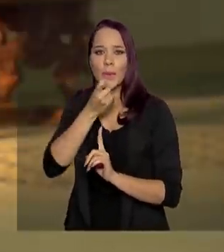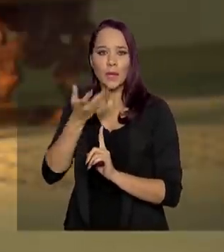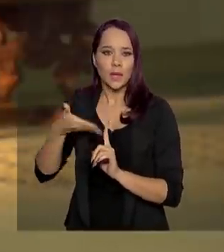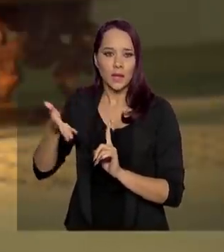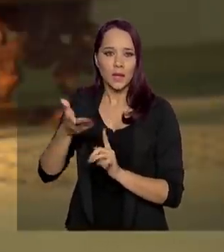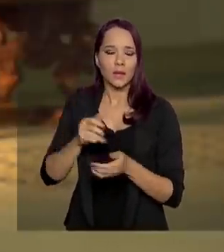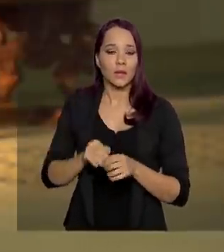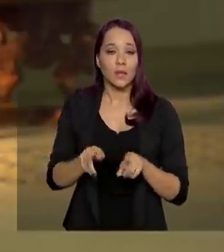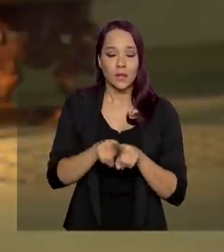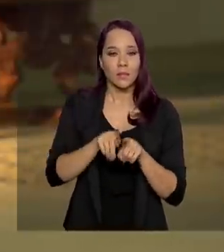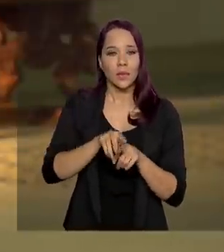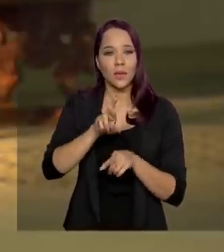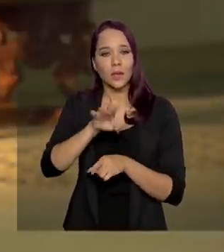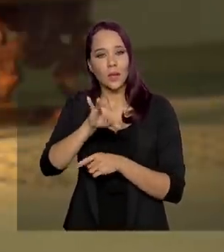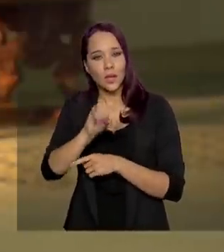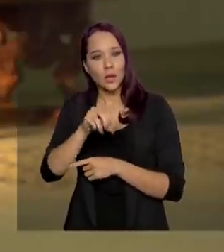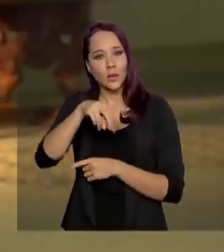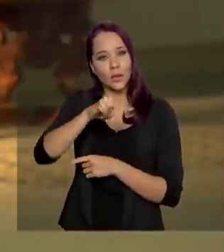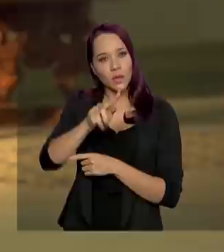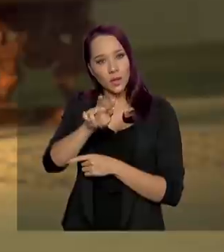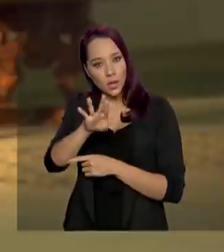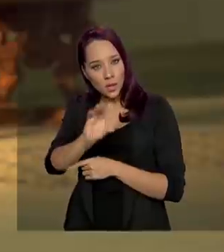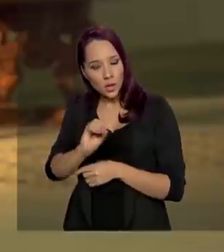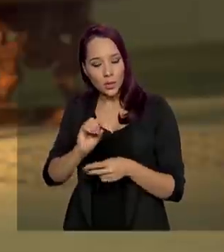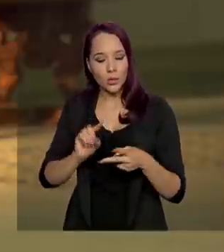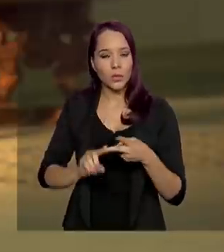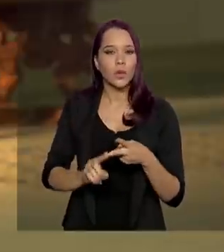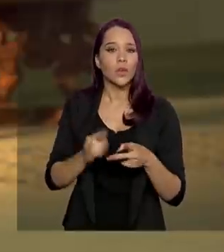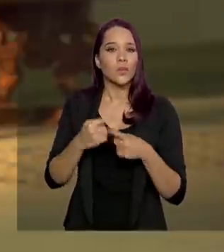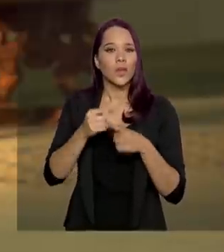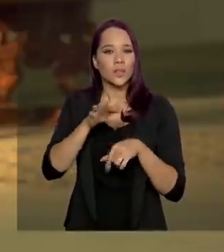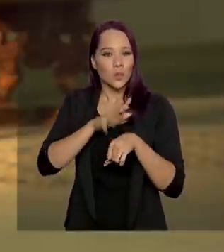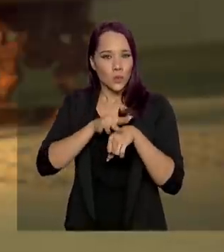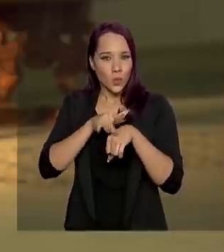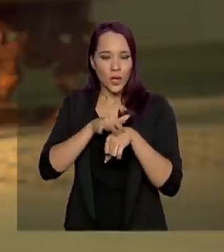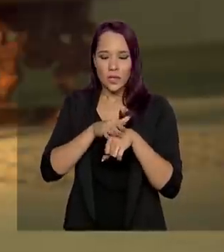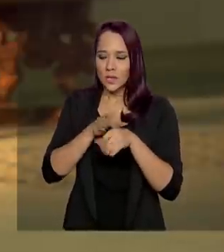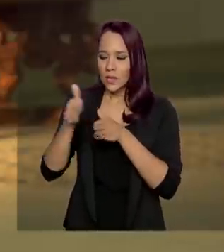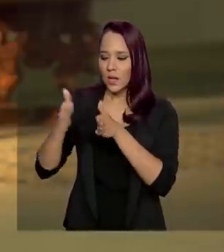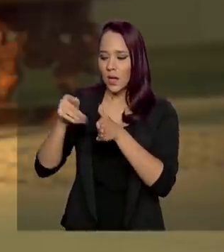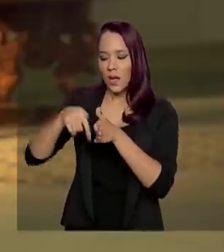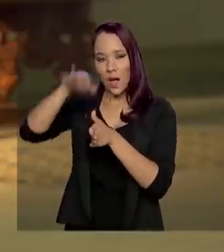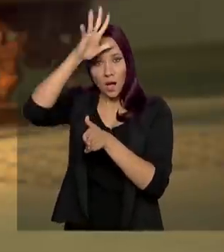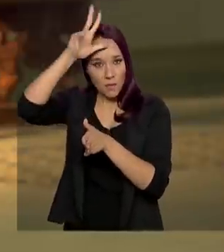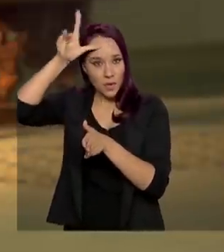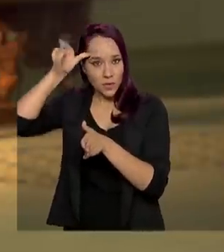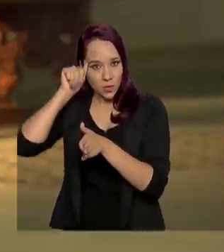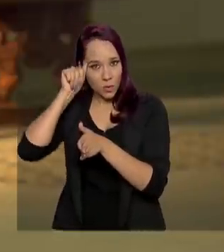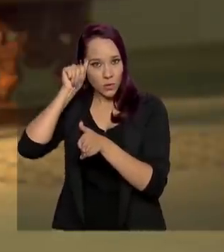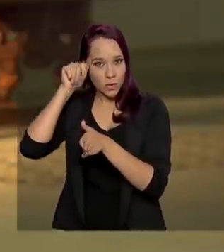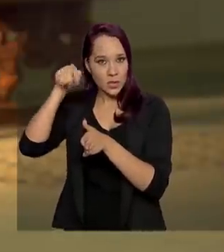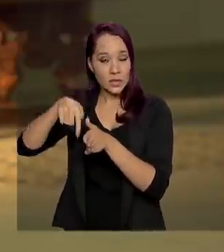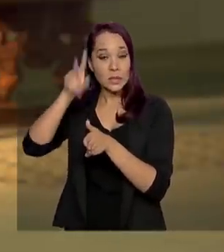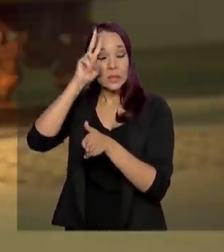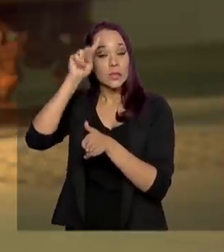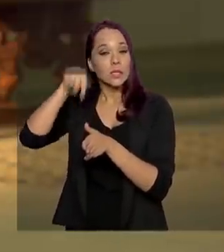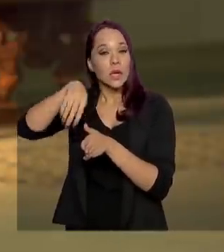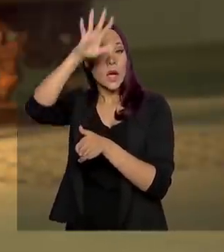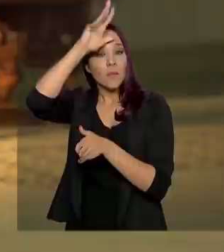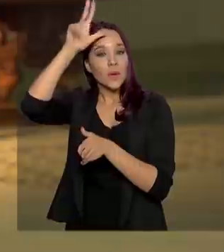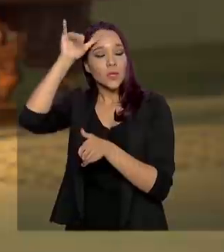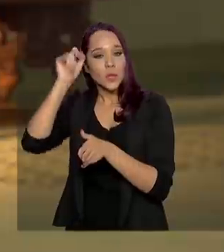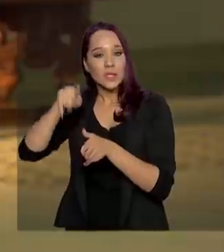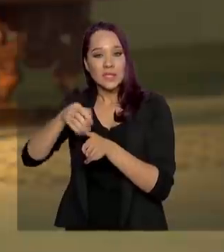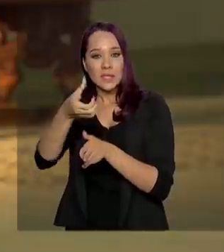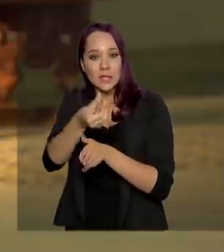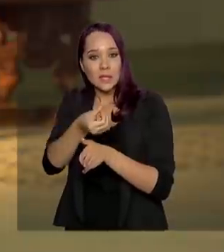Alto Rio Negro, Alto Rio Sorimões, porque essa doença, ela pegou ali, principalmente a parte do Amazonas. Lembrando que a Amazônia concentra